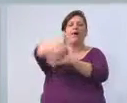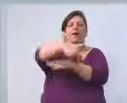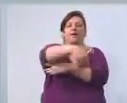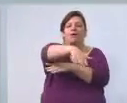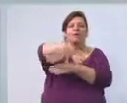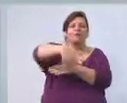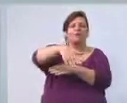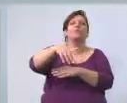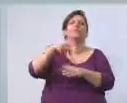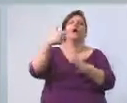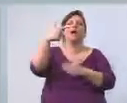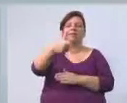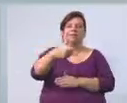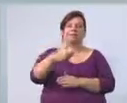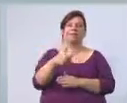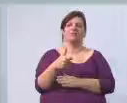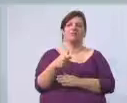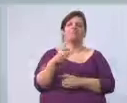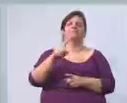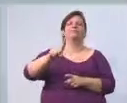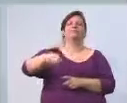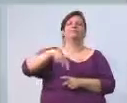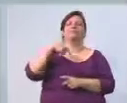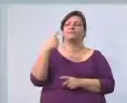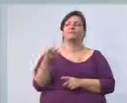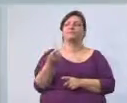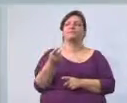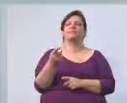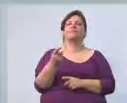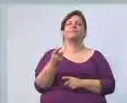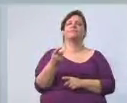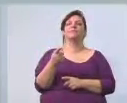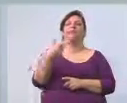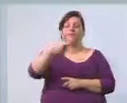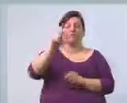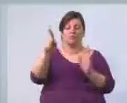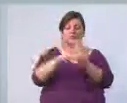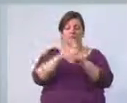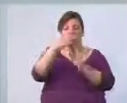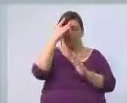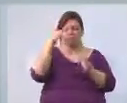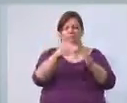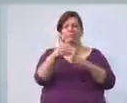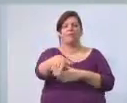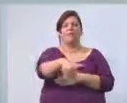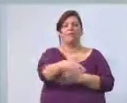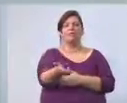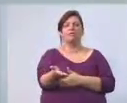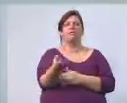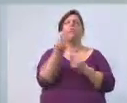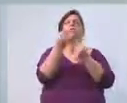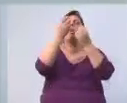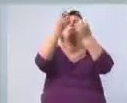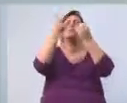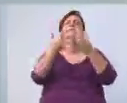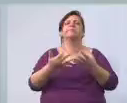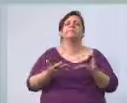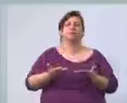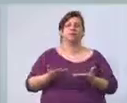Depois de um tempinho somem aqueles e outra vez ficam aqueles moradores mesmo. Tem uma forma de explicar isso?